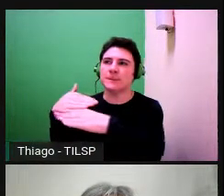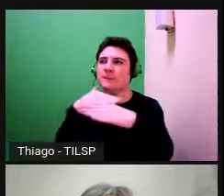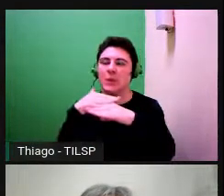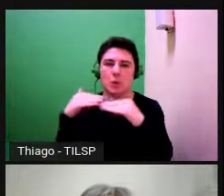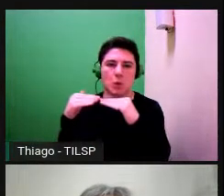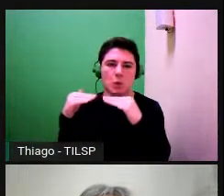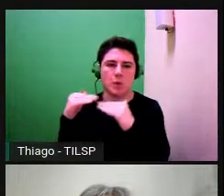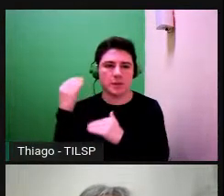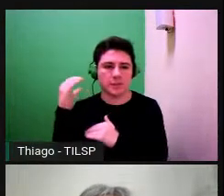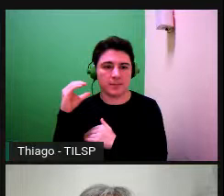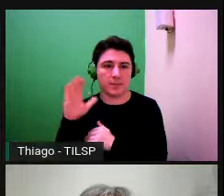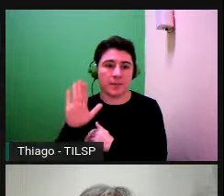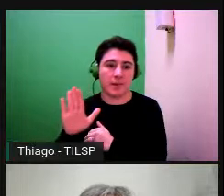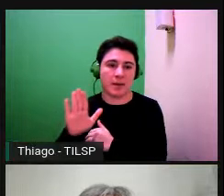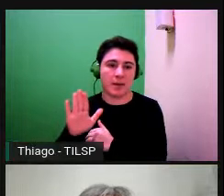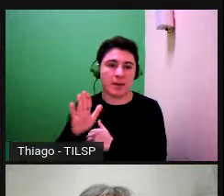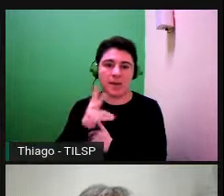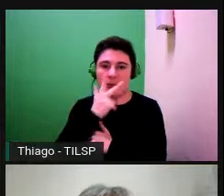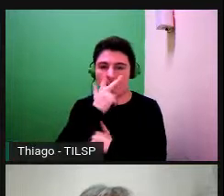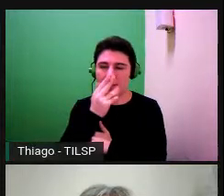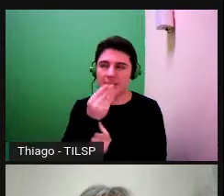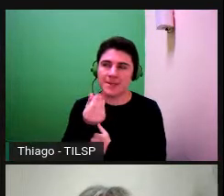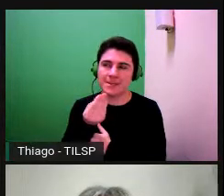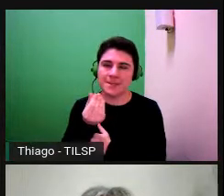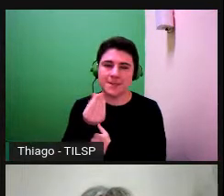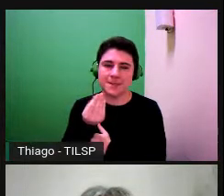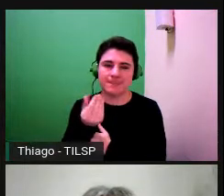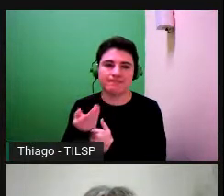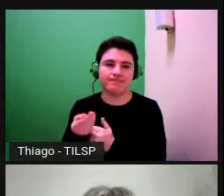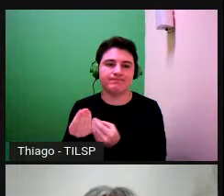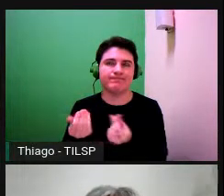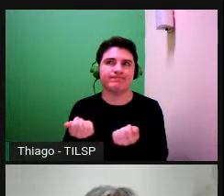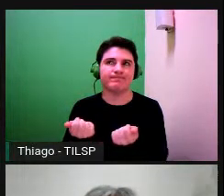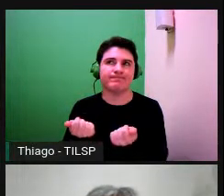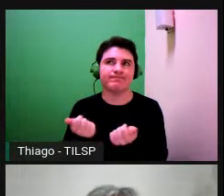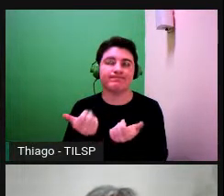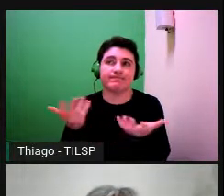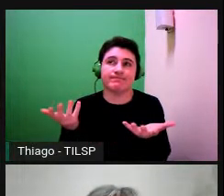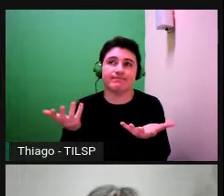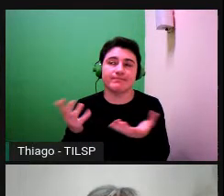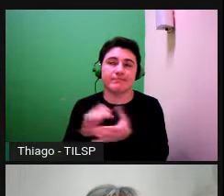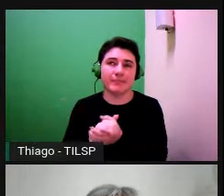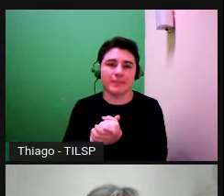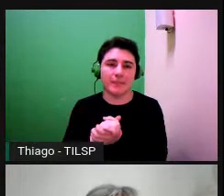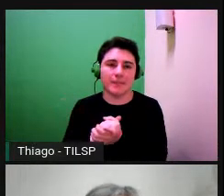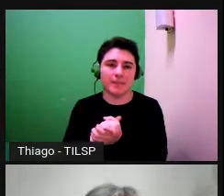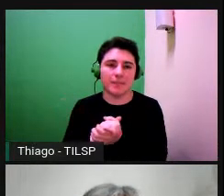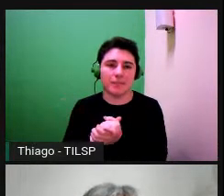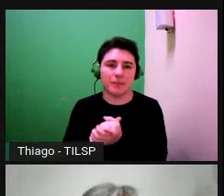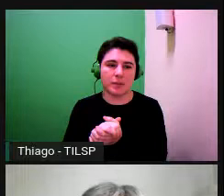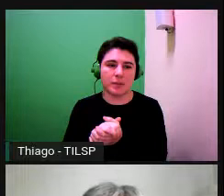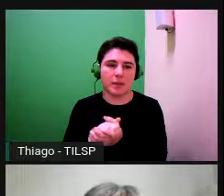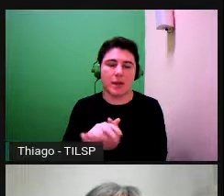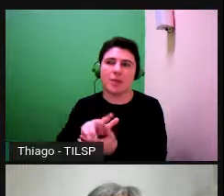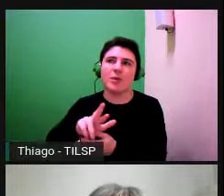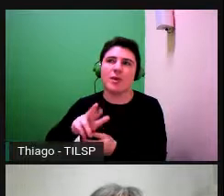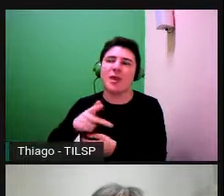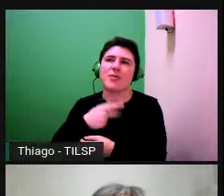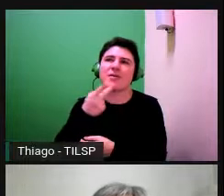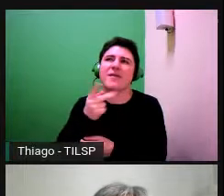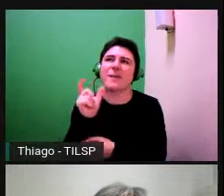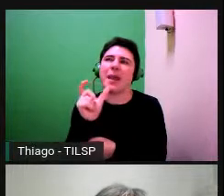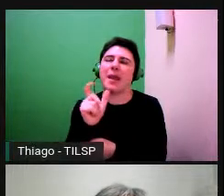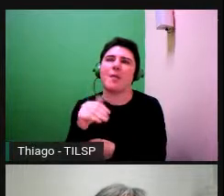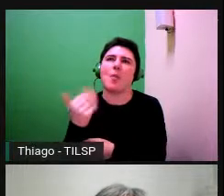científica e parece numa zona um bocadinho enfim para das paranormalidades não sei como diga